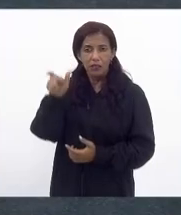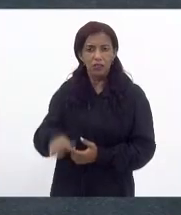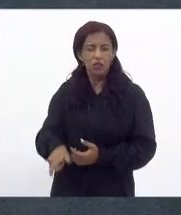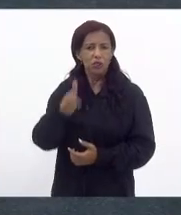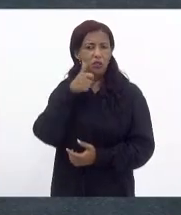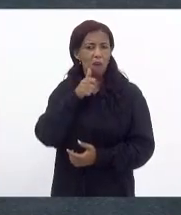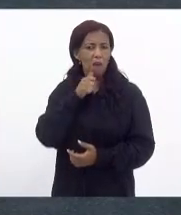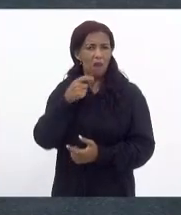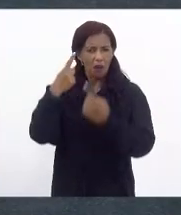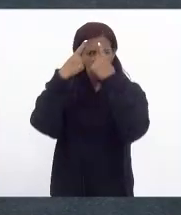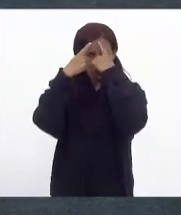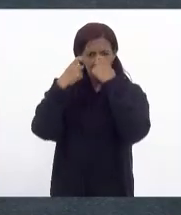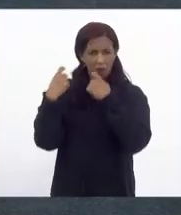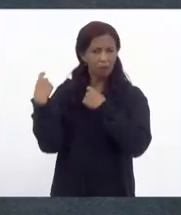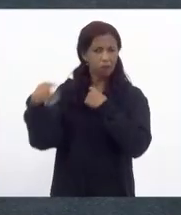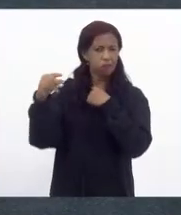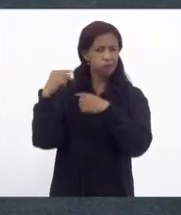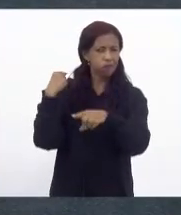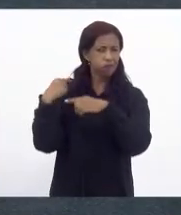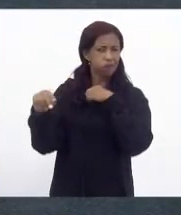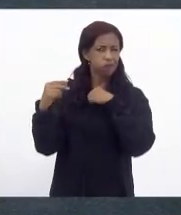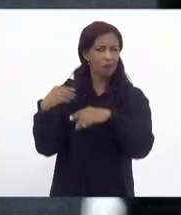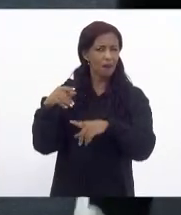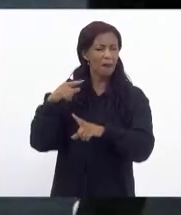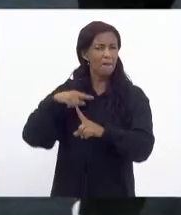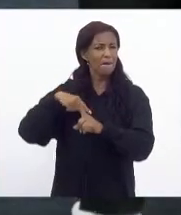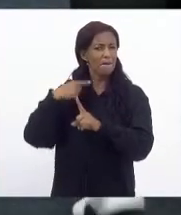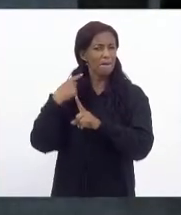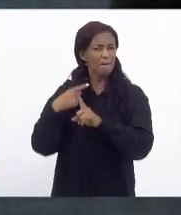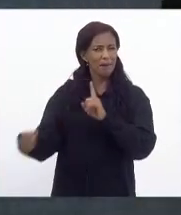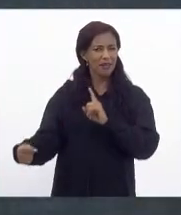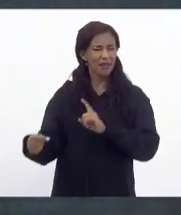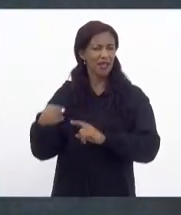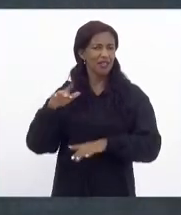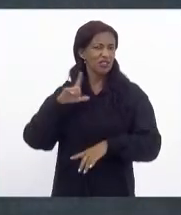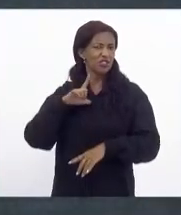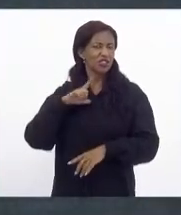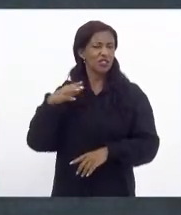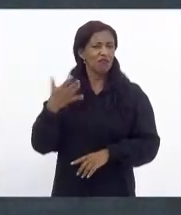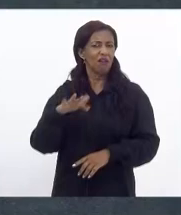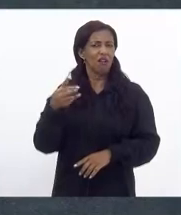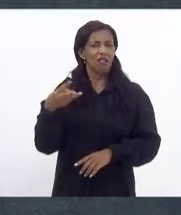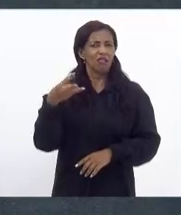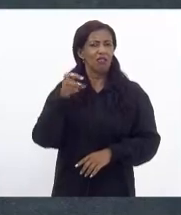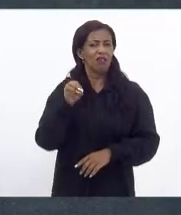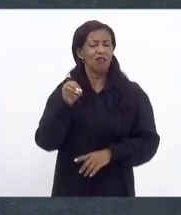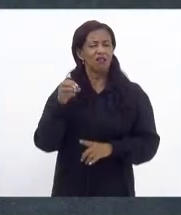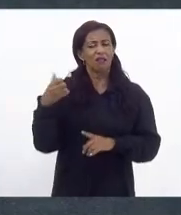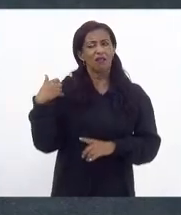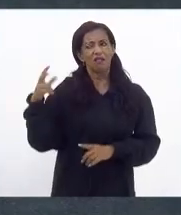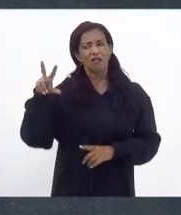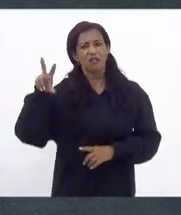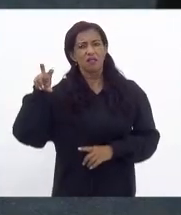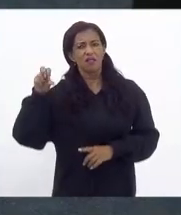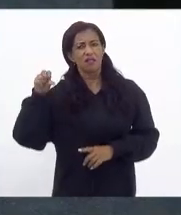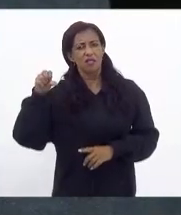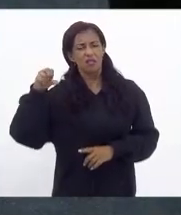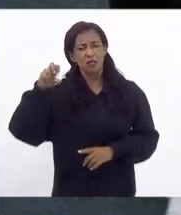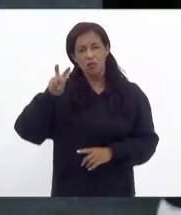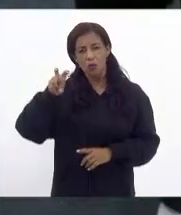assassinadas mais da metade das vítimas de feminicídio tinha entre 30 e 59 anos de idade ou seja